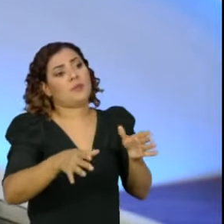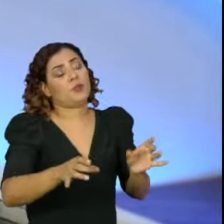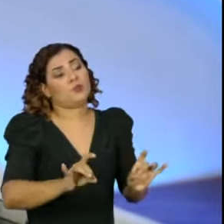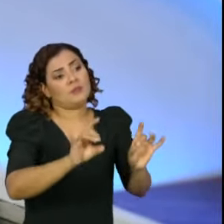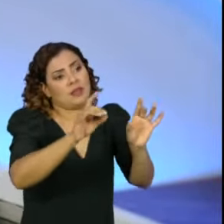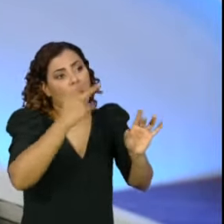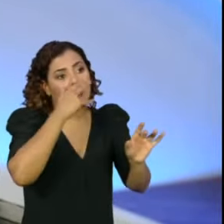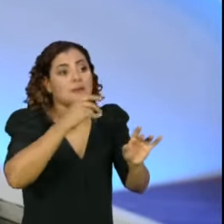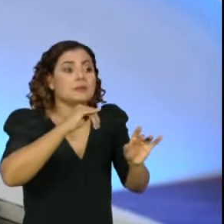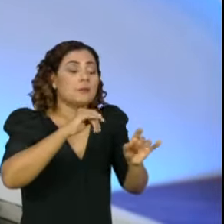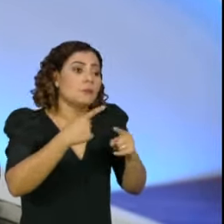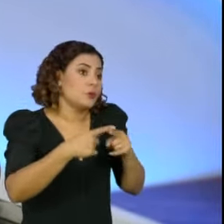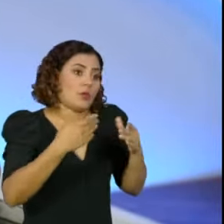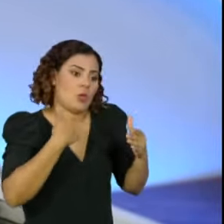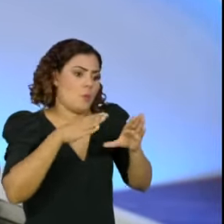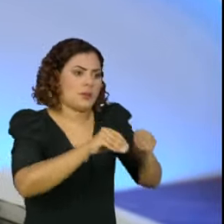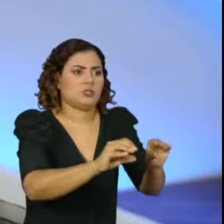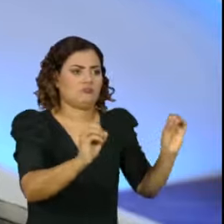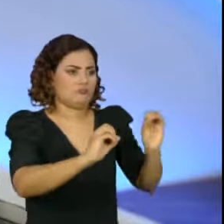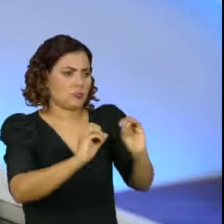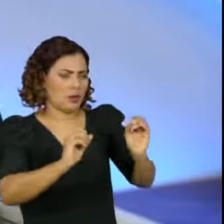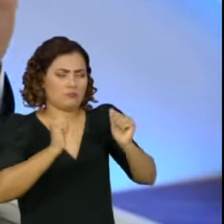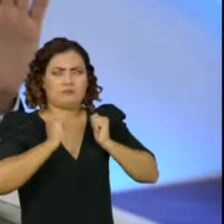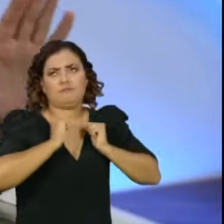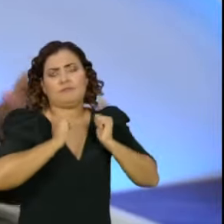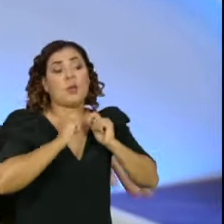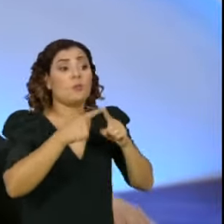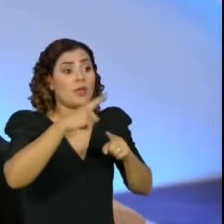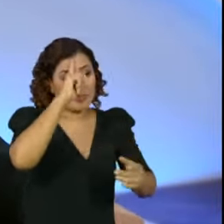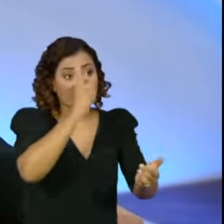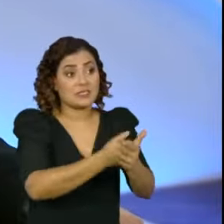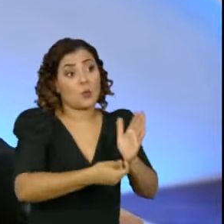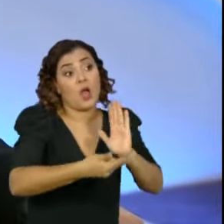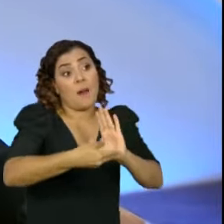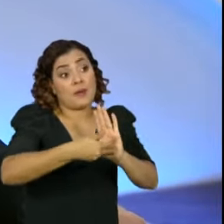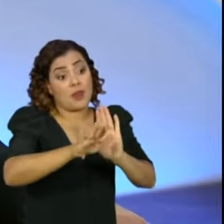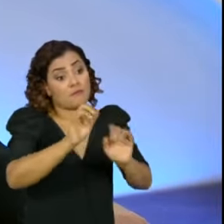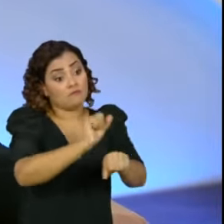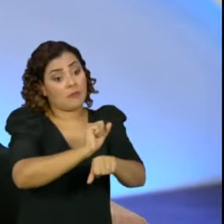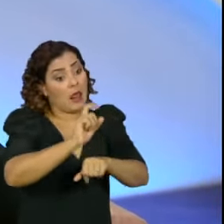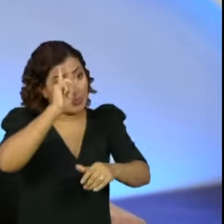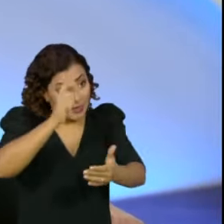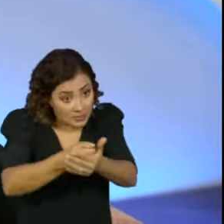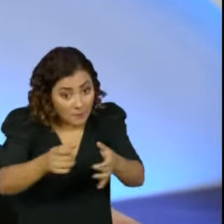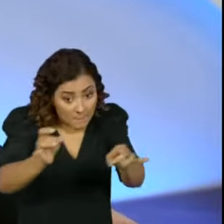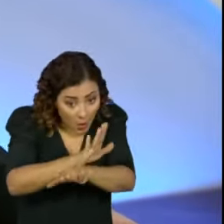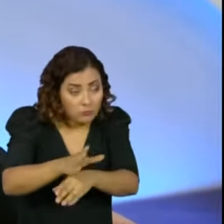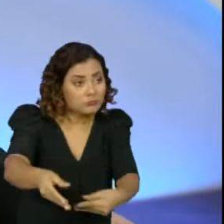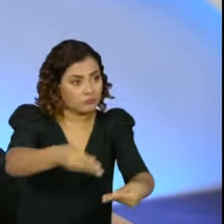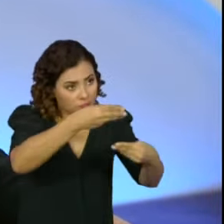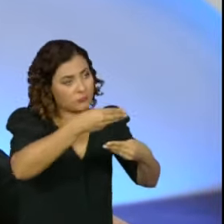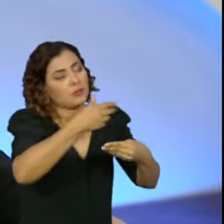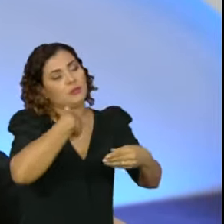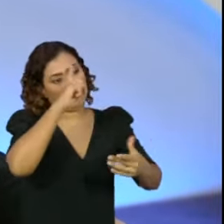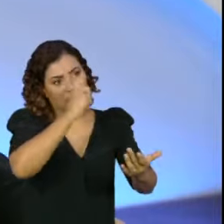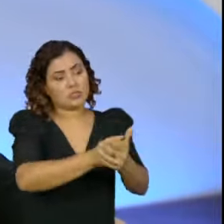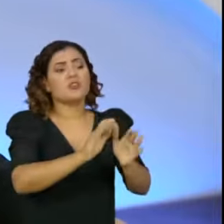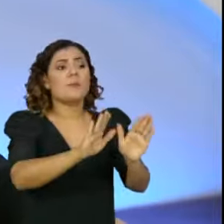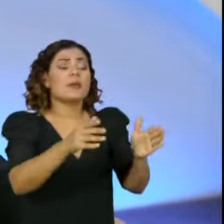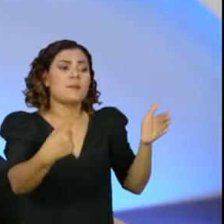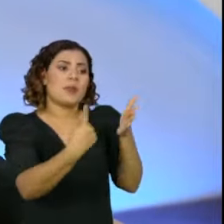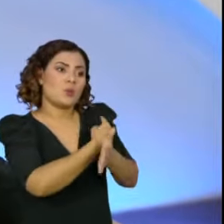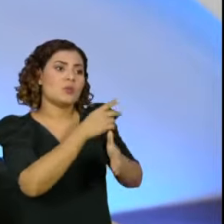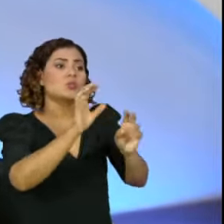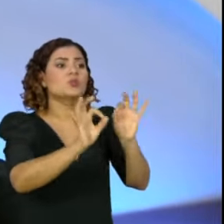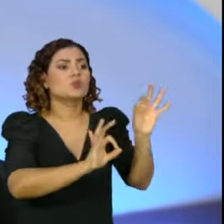perante o Senado, não vou interferir e não vou fazer juízo de valor, porque é uma decisão da Câmara que precisa ser respeitada. Em relação à sua pergunta quanto ao